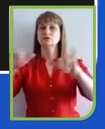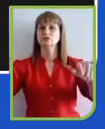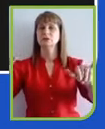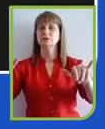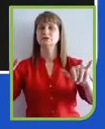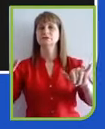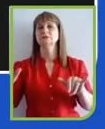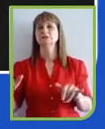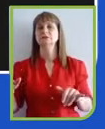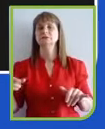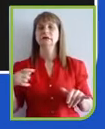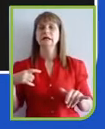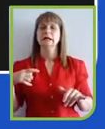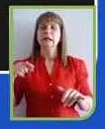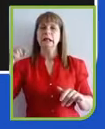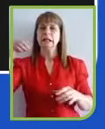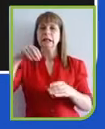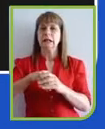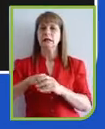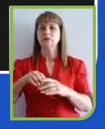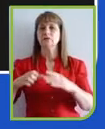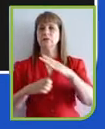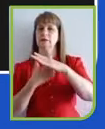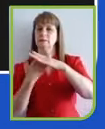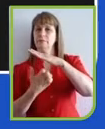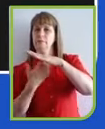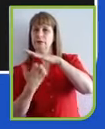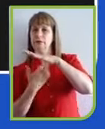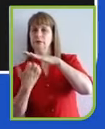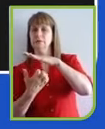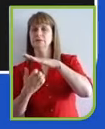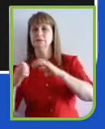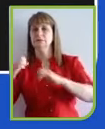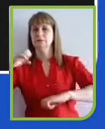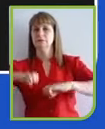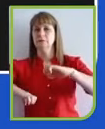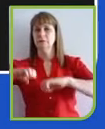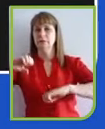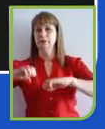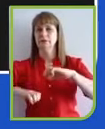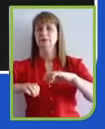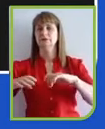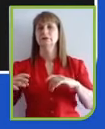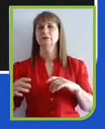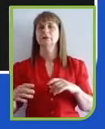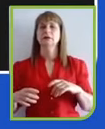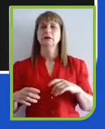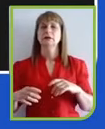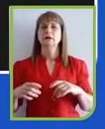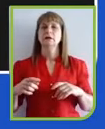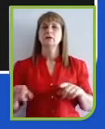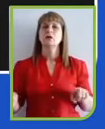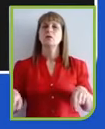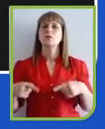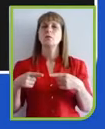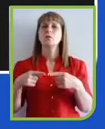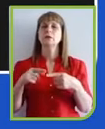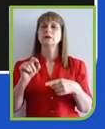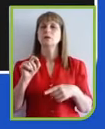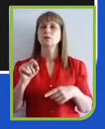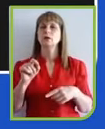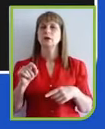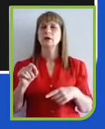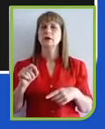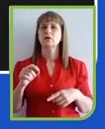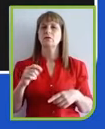stakeholders. E está muito ligada à ideia de reputação. Reputação é uma maneira de medir como a maioria